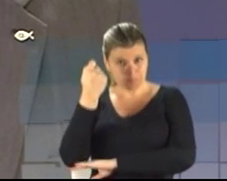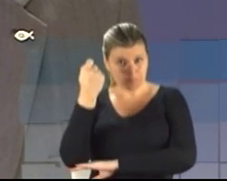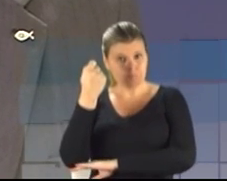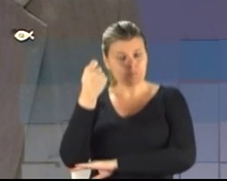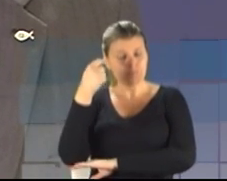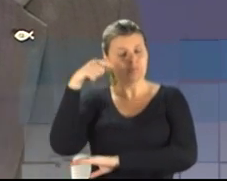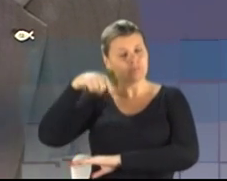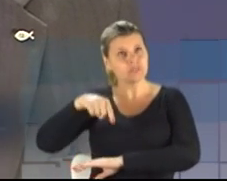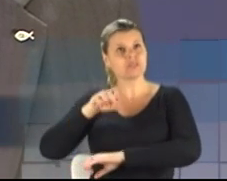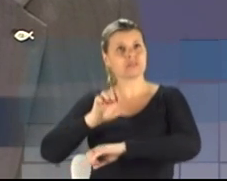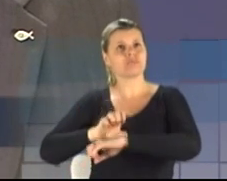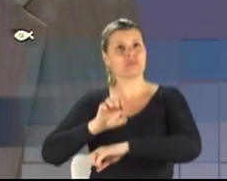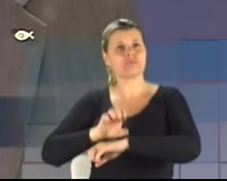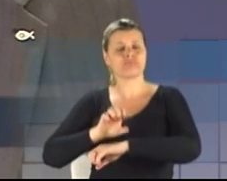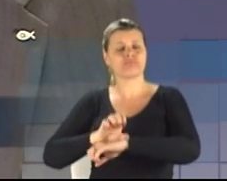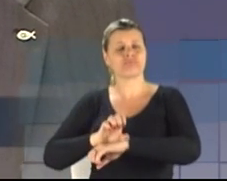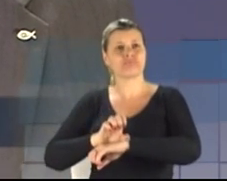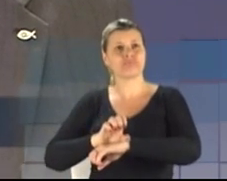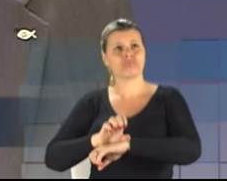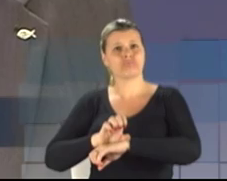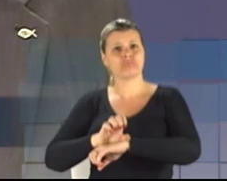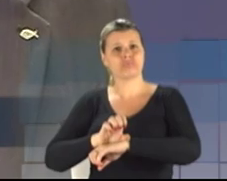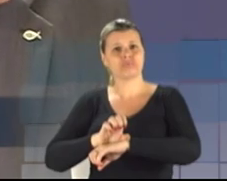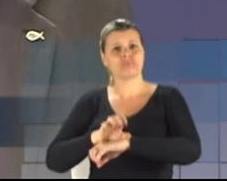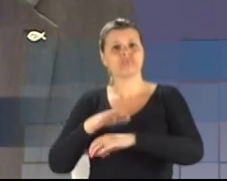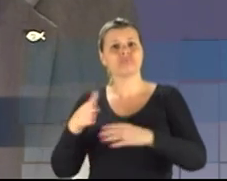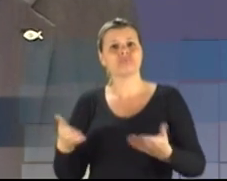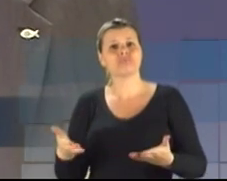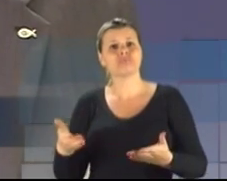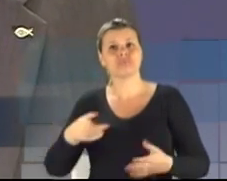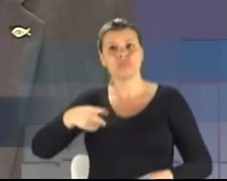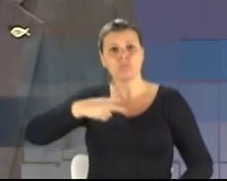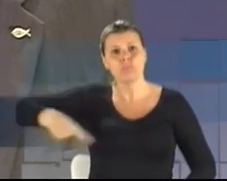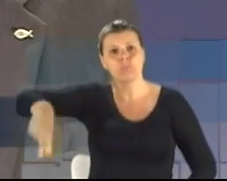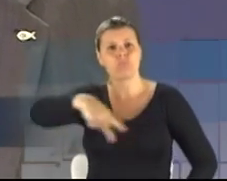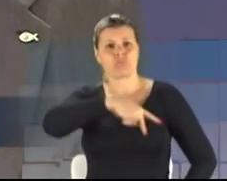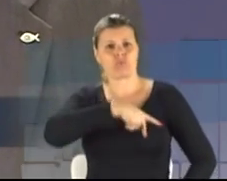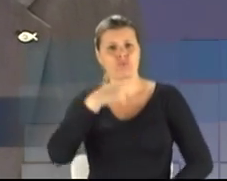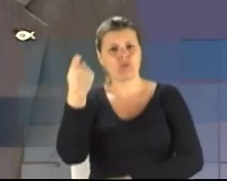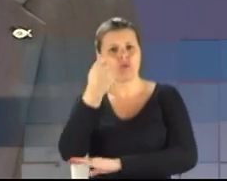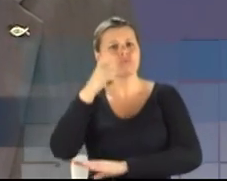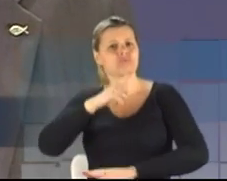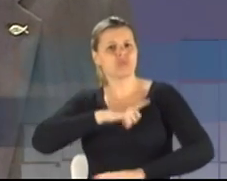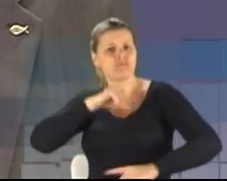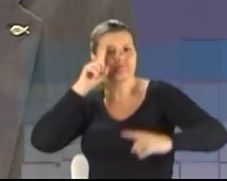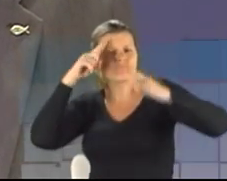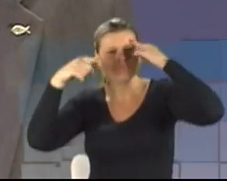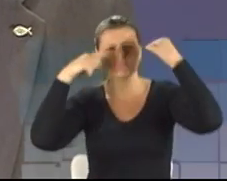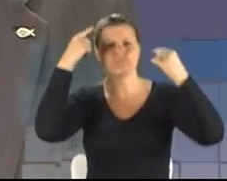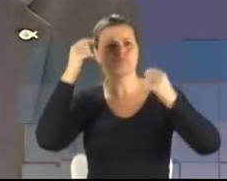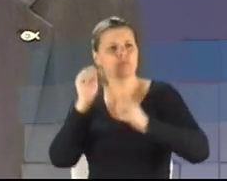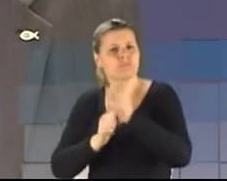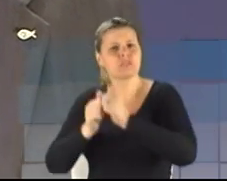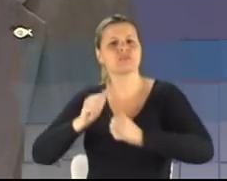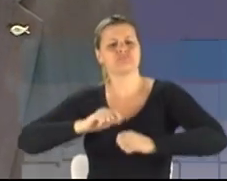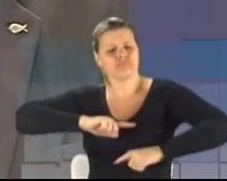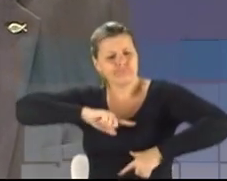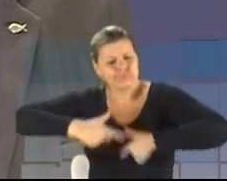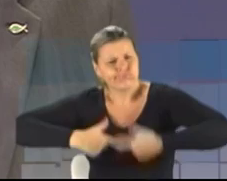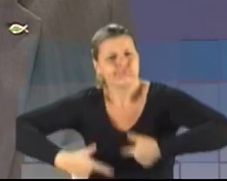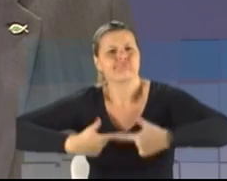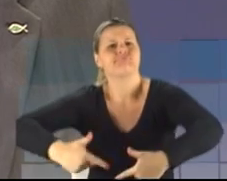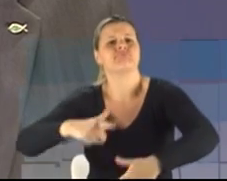cujo povo gaúcho é um povo empreendedor, é um povo trabalhador,